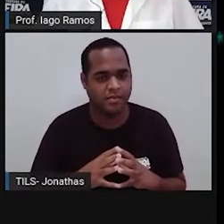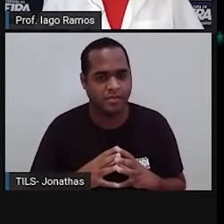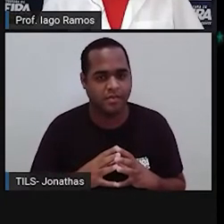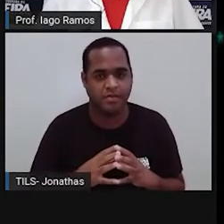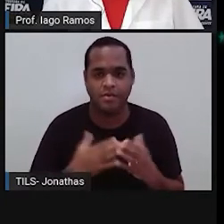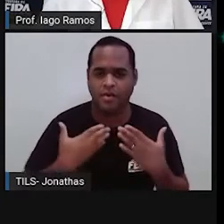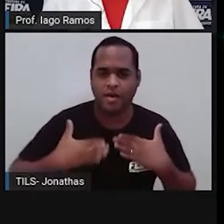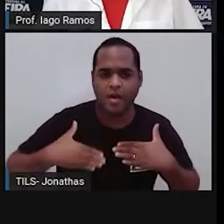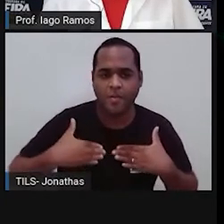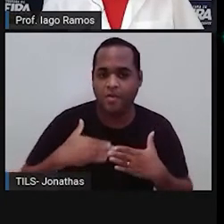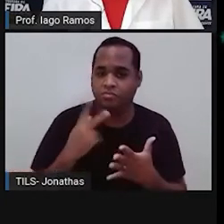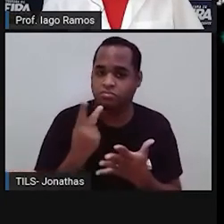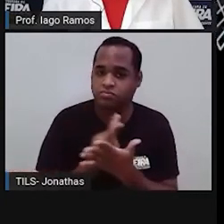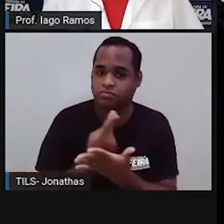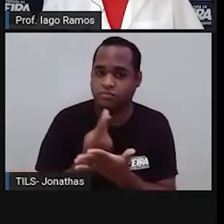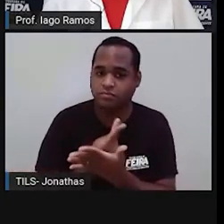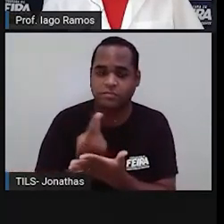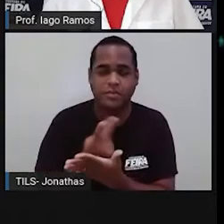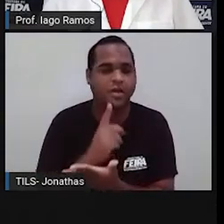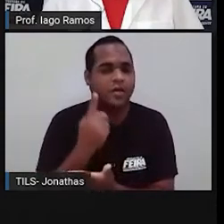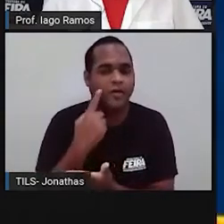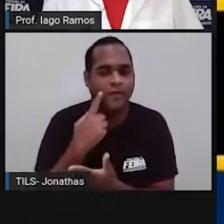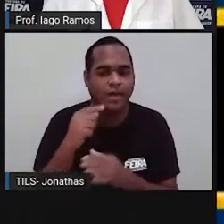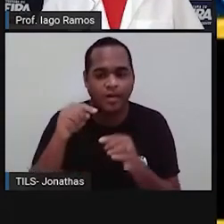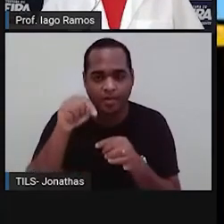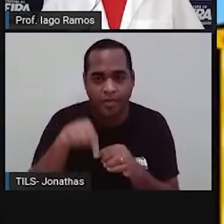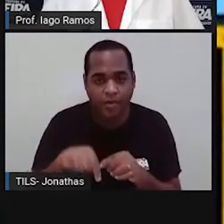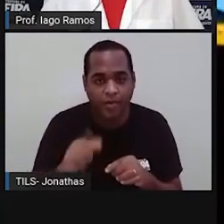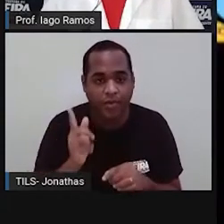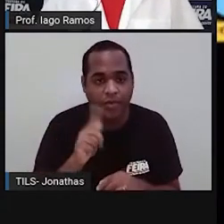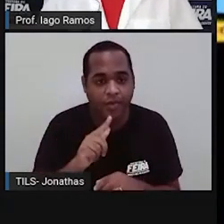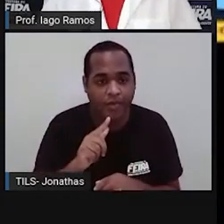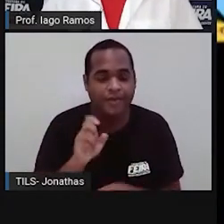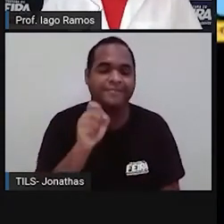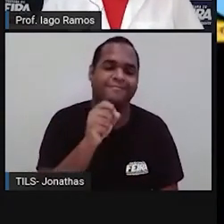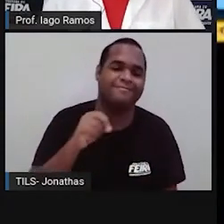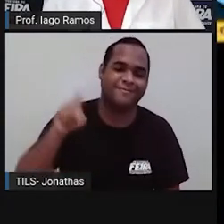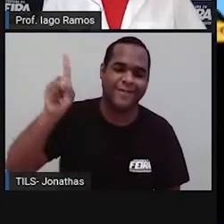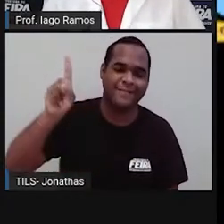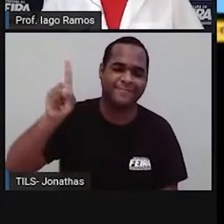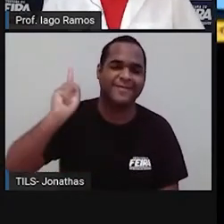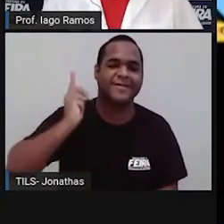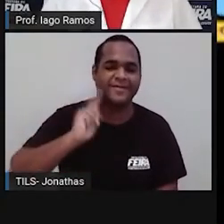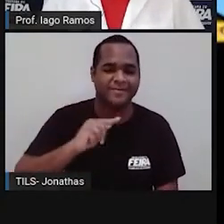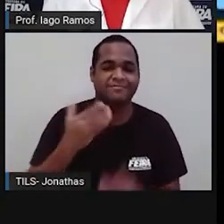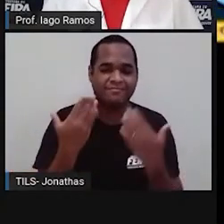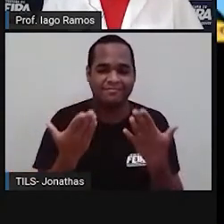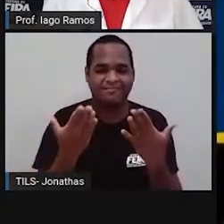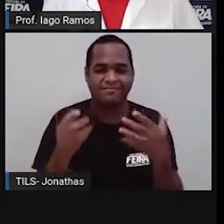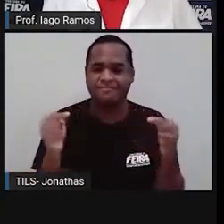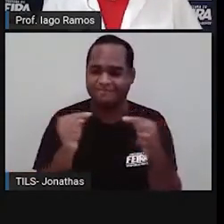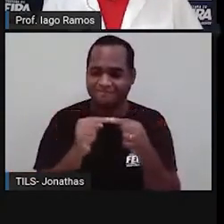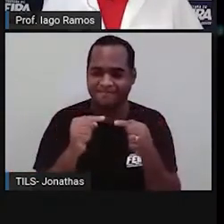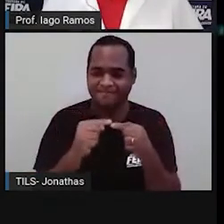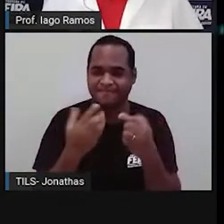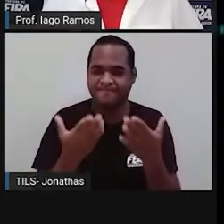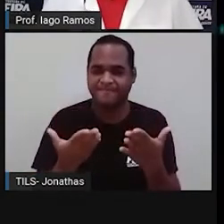errar. Cubo mágico. Olha só. Cubo mágico é um poliedro. Pois é.